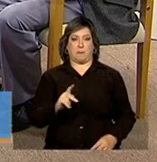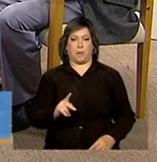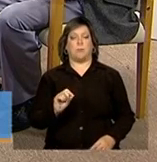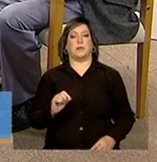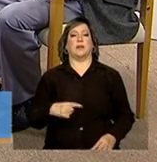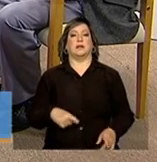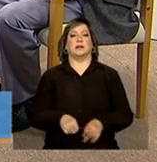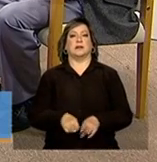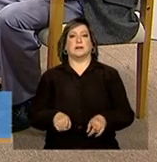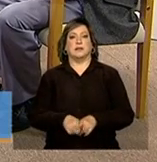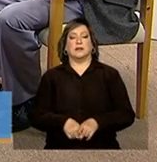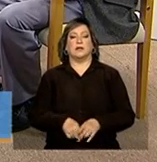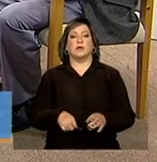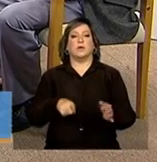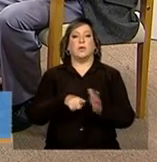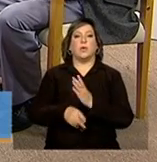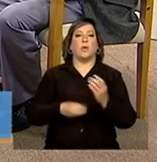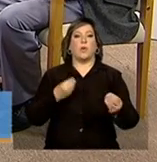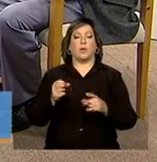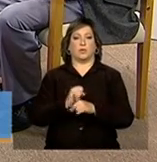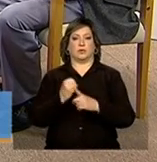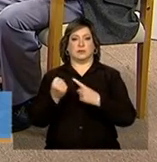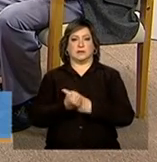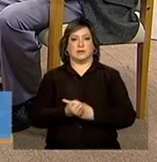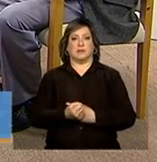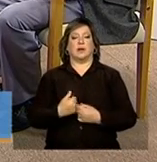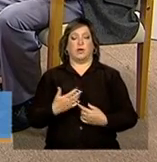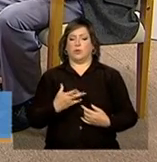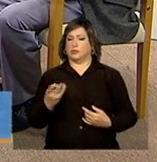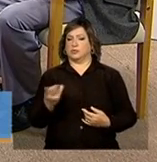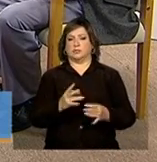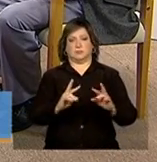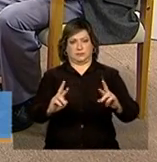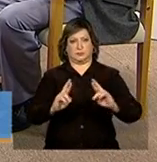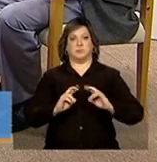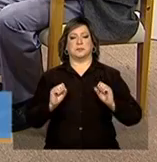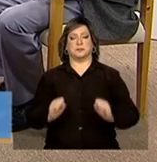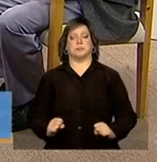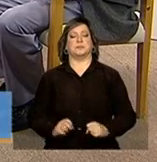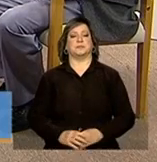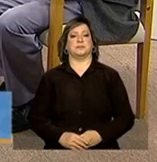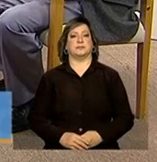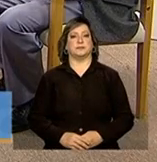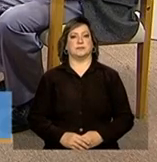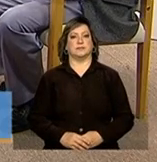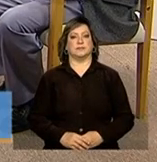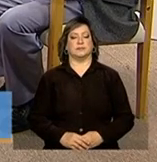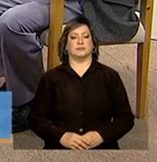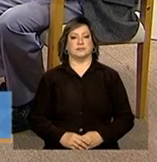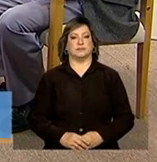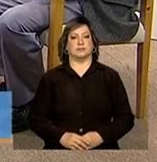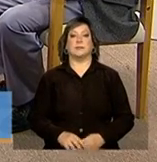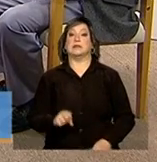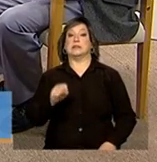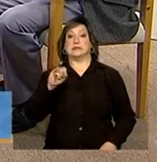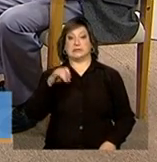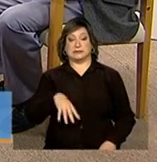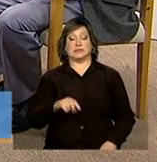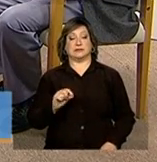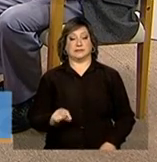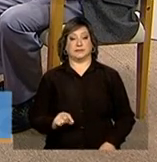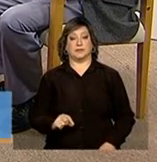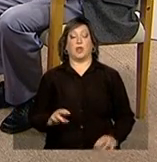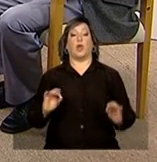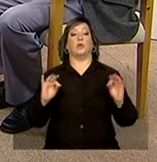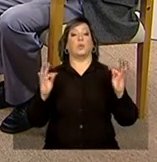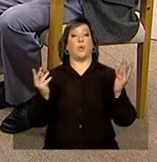social. Eu gostaria que os dois respondessem, se completassem, fiquem à vontade. Sim, todas as ações que